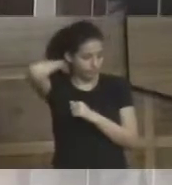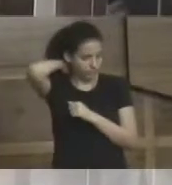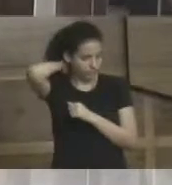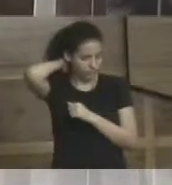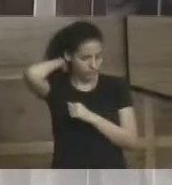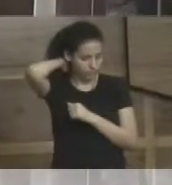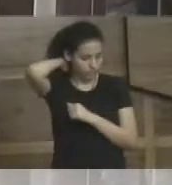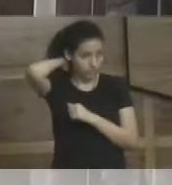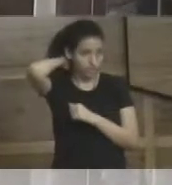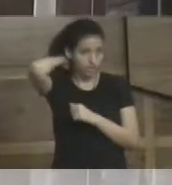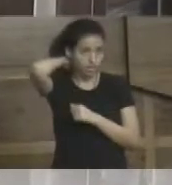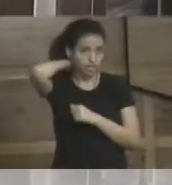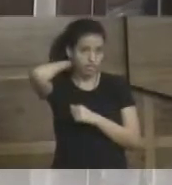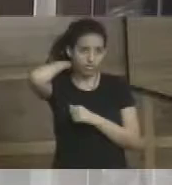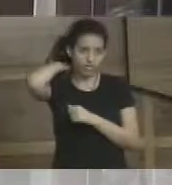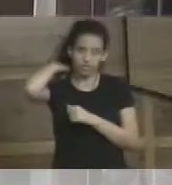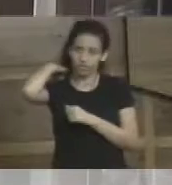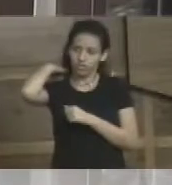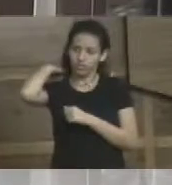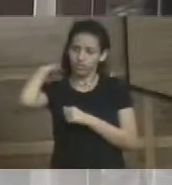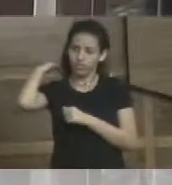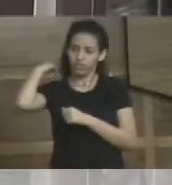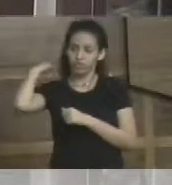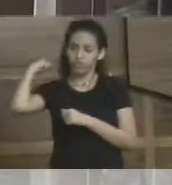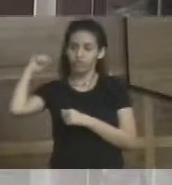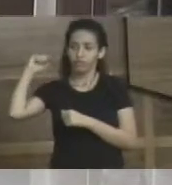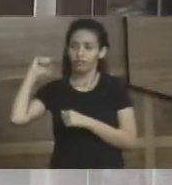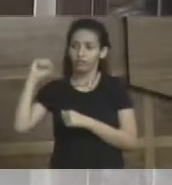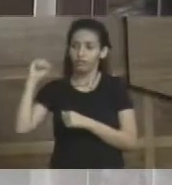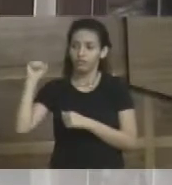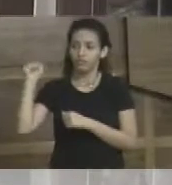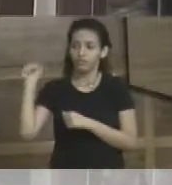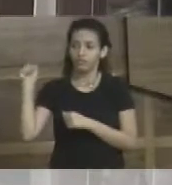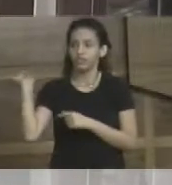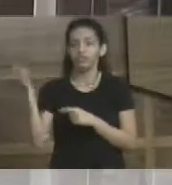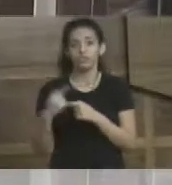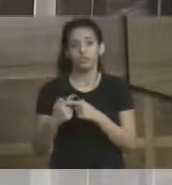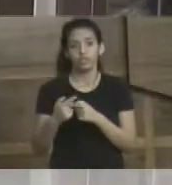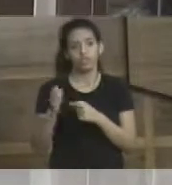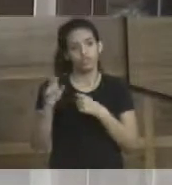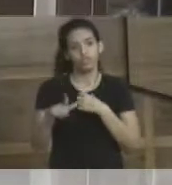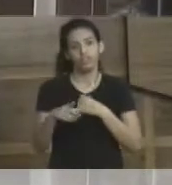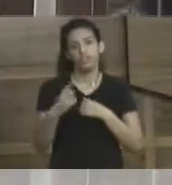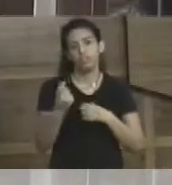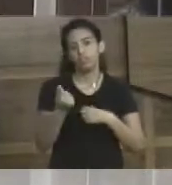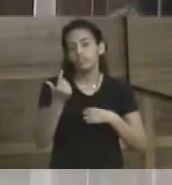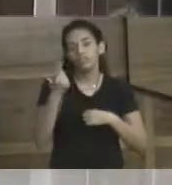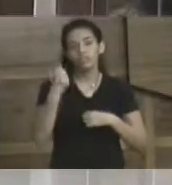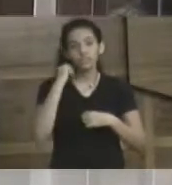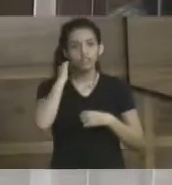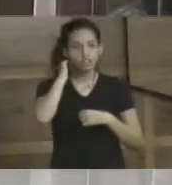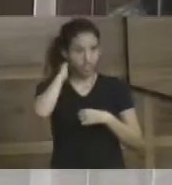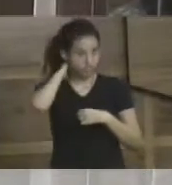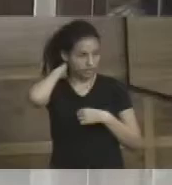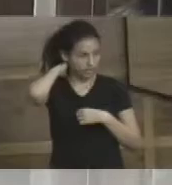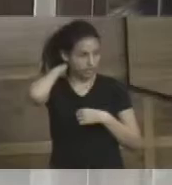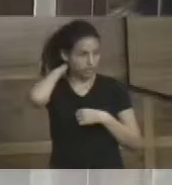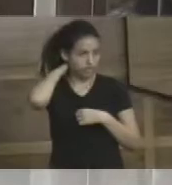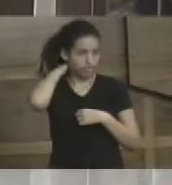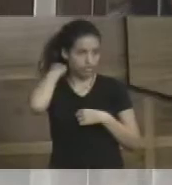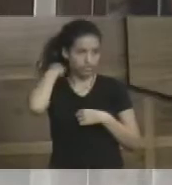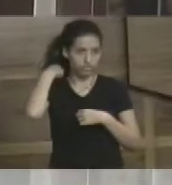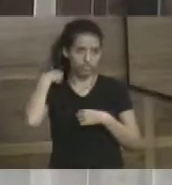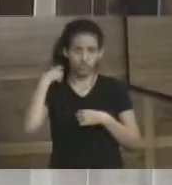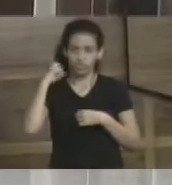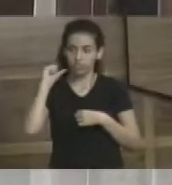dinheiro público, a gente tem que ter responsabilidade com o dinheiro público. E isso eu não tenho visto. Entendeu? Então, eu espero assim, não